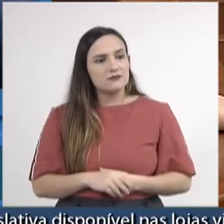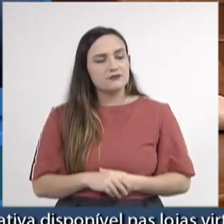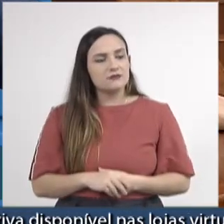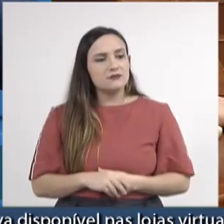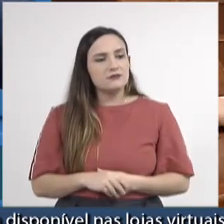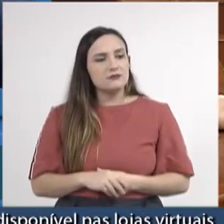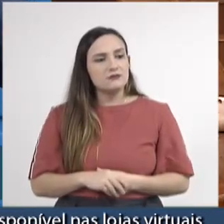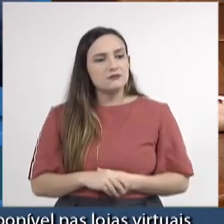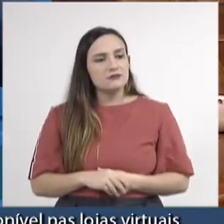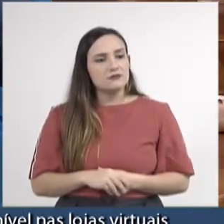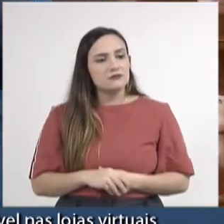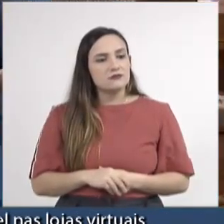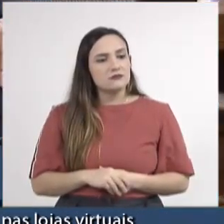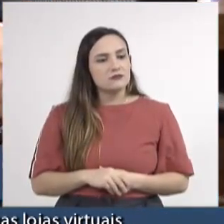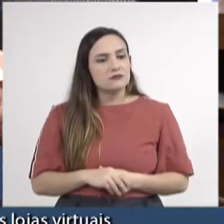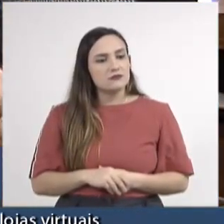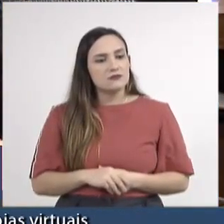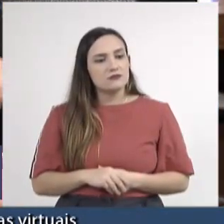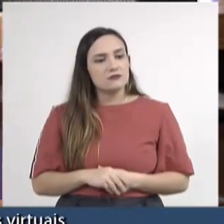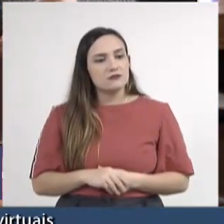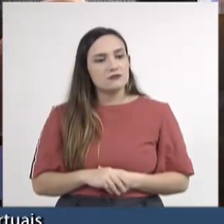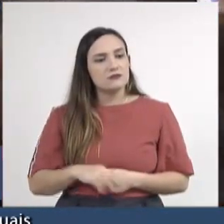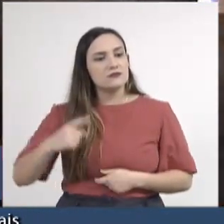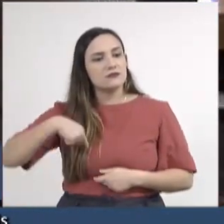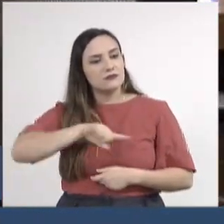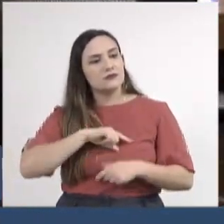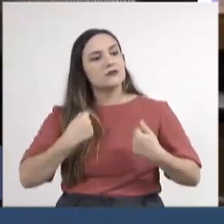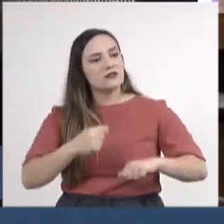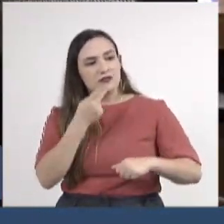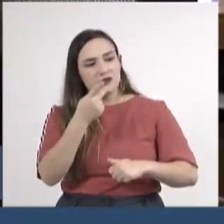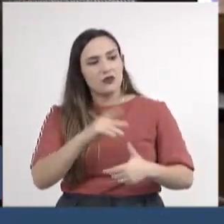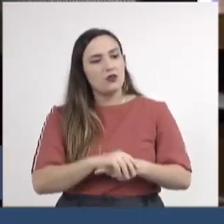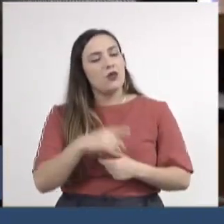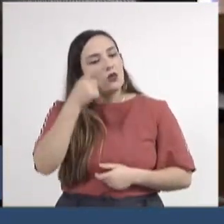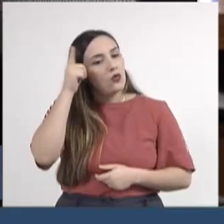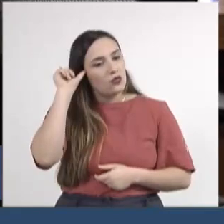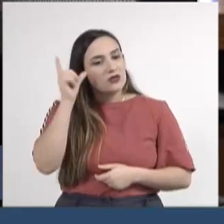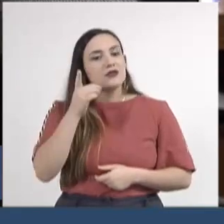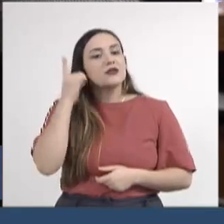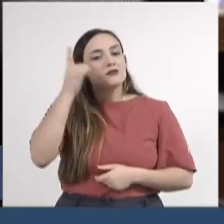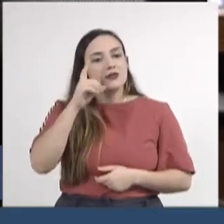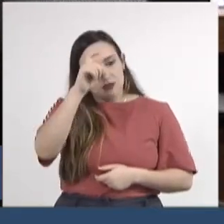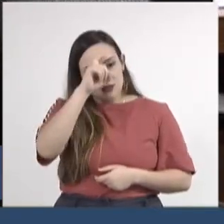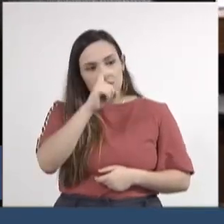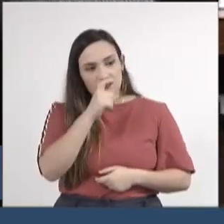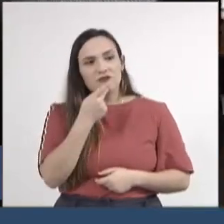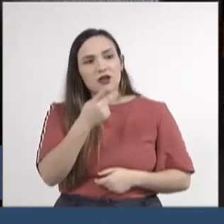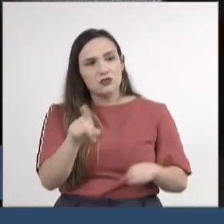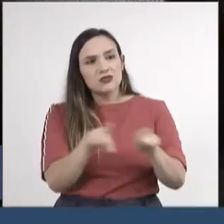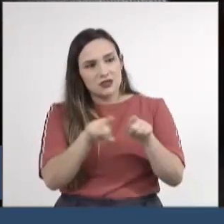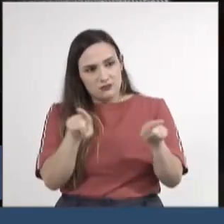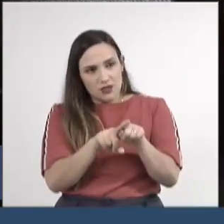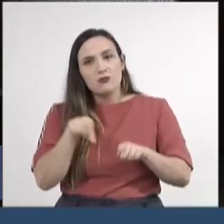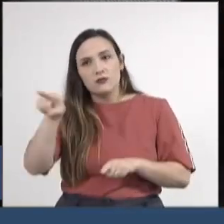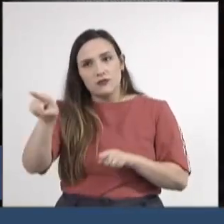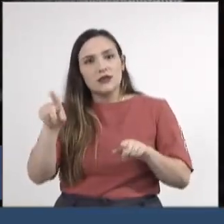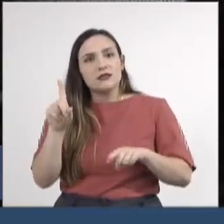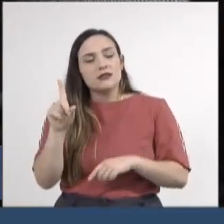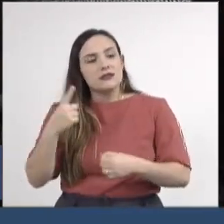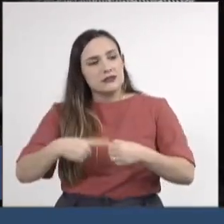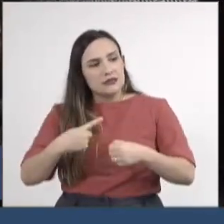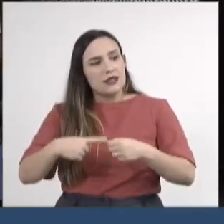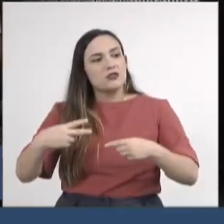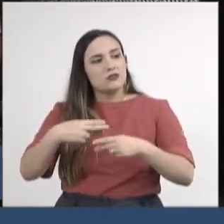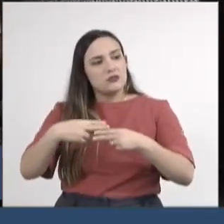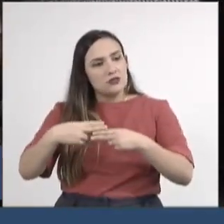fala. De fato, nós temos que nos manifestar. Ontem, o deputado Zeca falou sobre esse fato também que aconteceu na Unigrã,